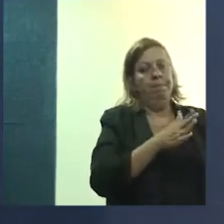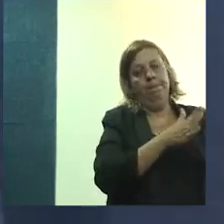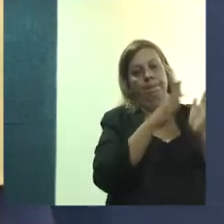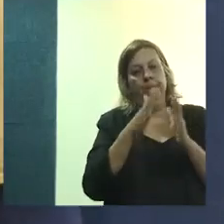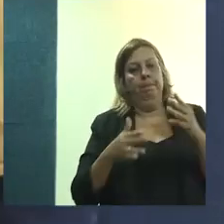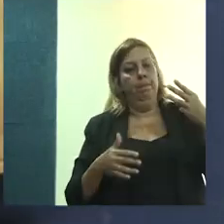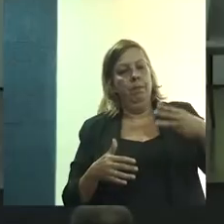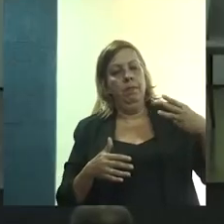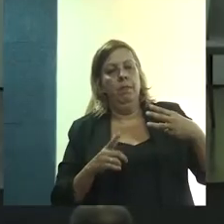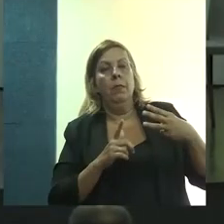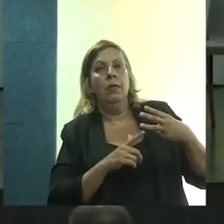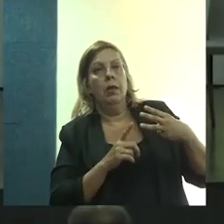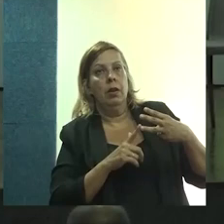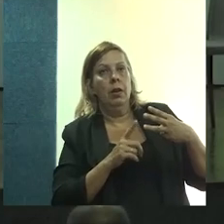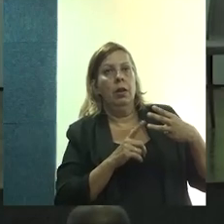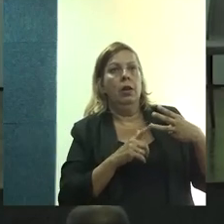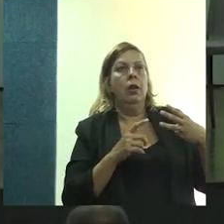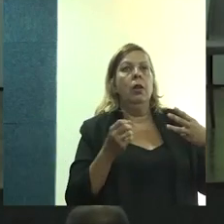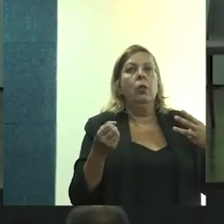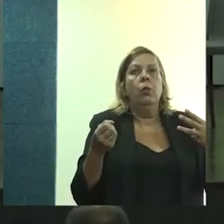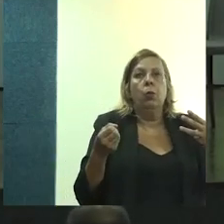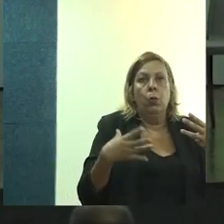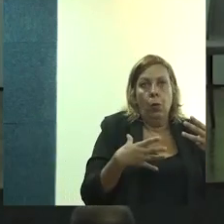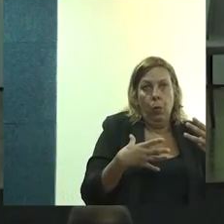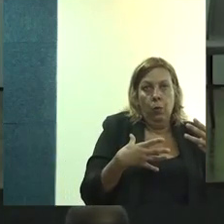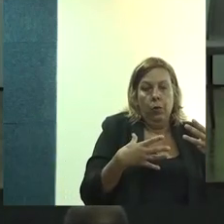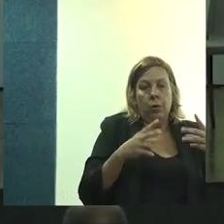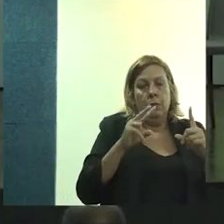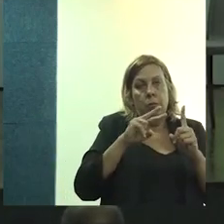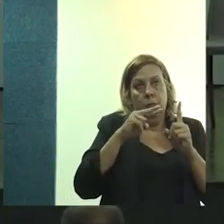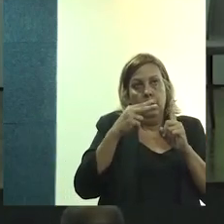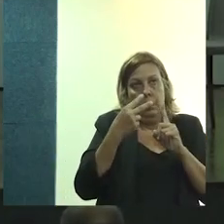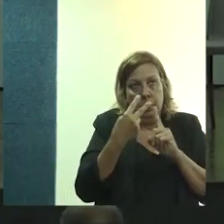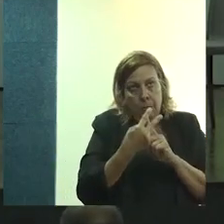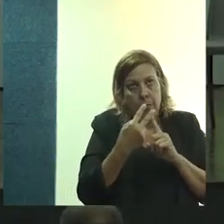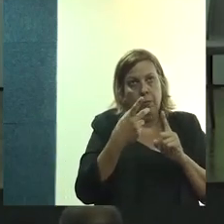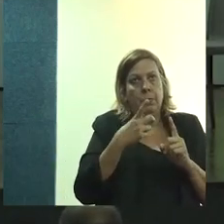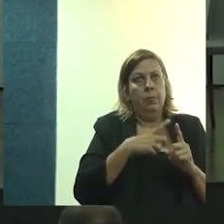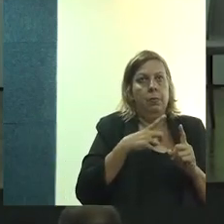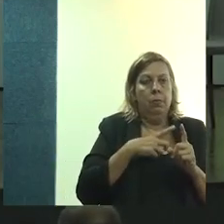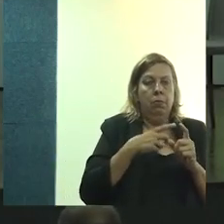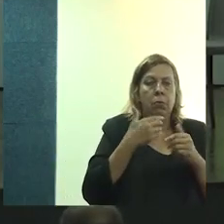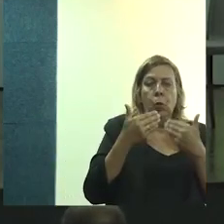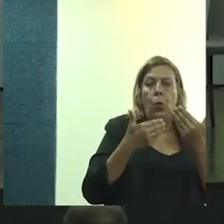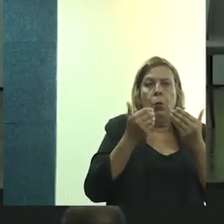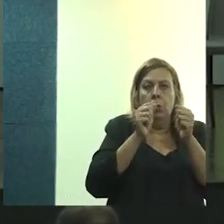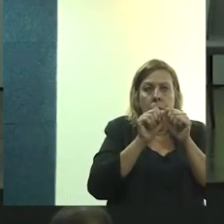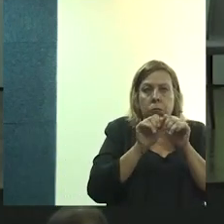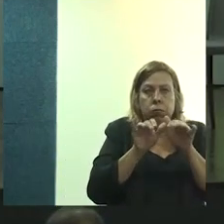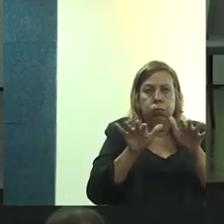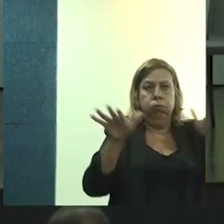E depois, então, vamos para o terceiro momento, que são as novas perspectivas e repercussão.